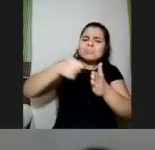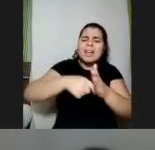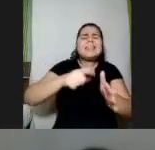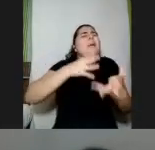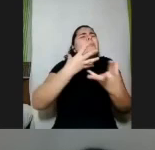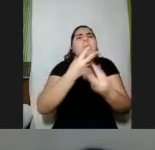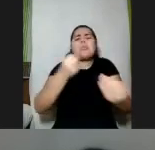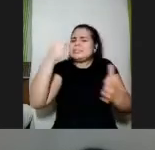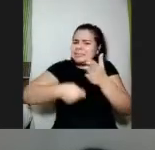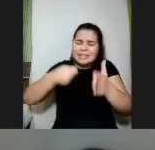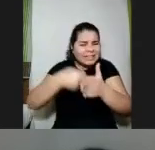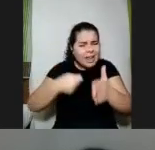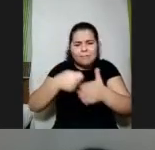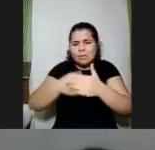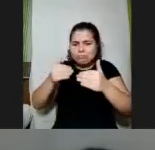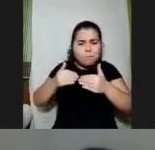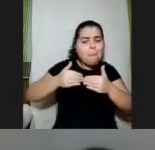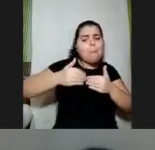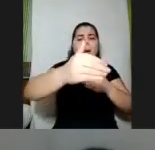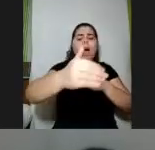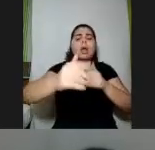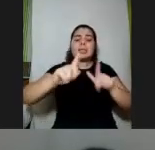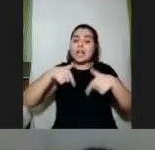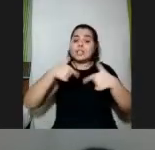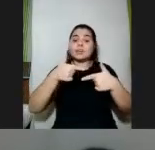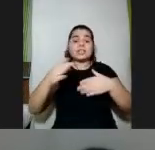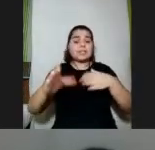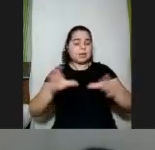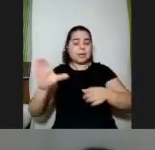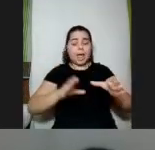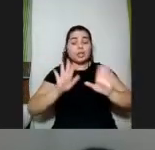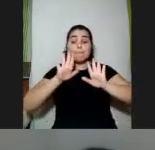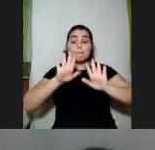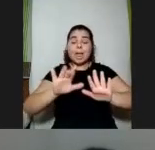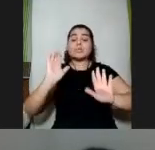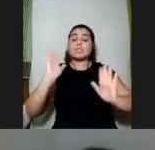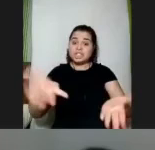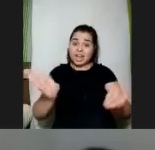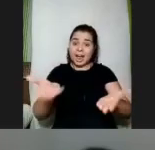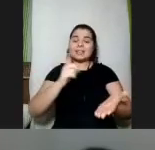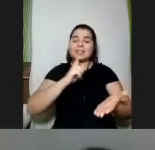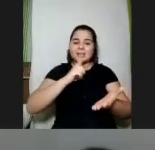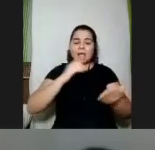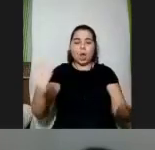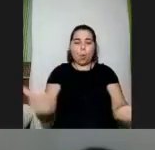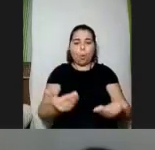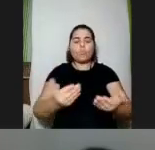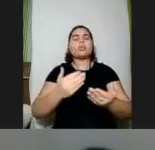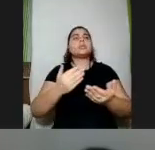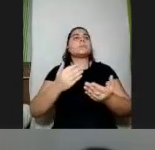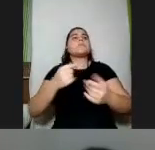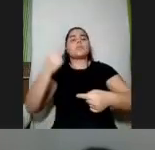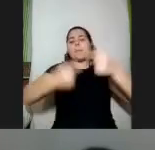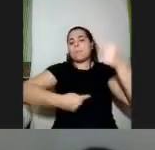alcançar em relação à execução de ações de acessibilidade mas o que a gente já tem hoje tanto em relação a políticas quanto